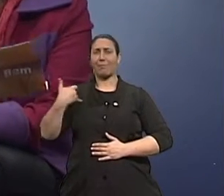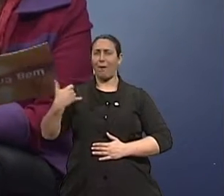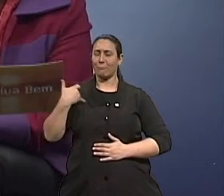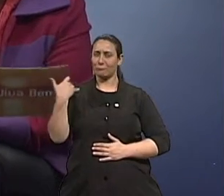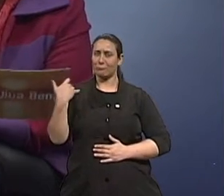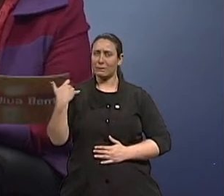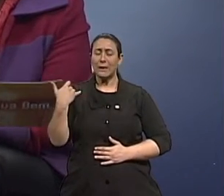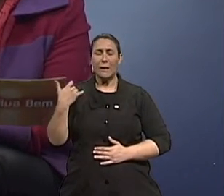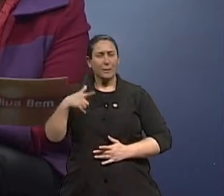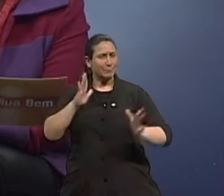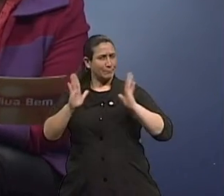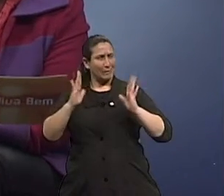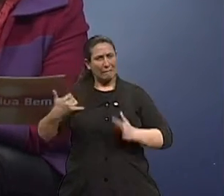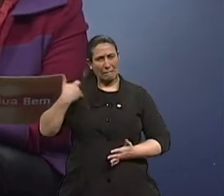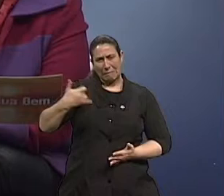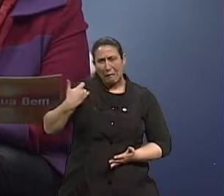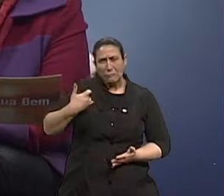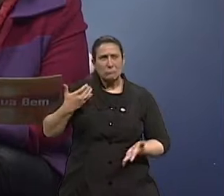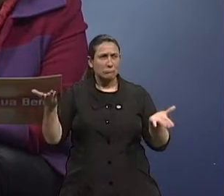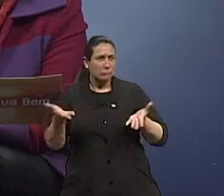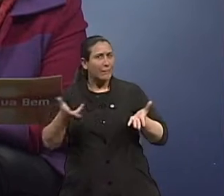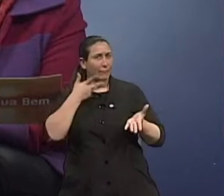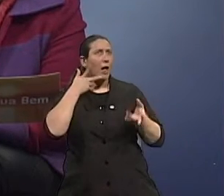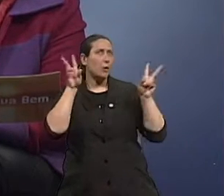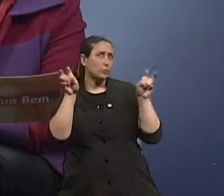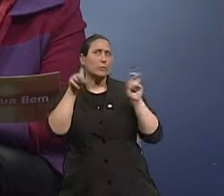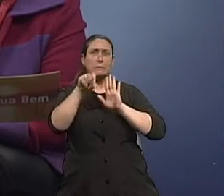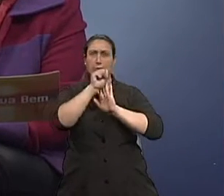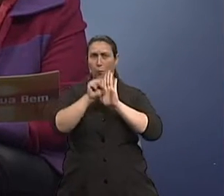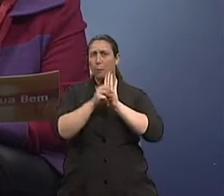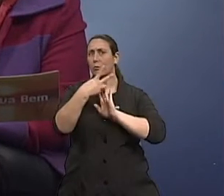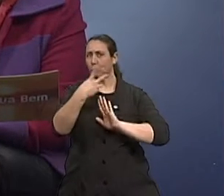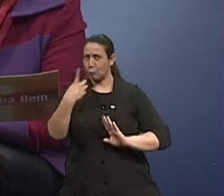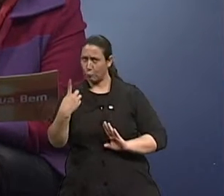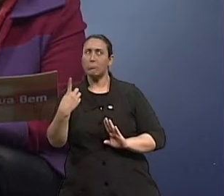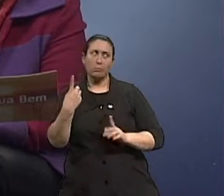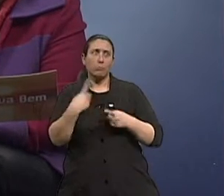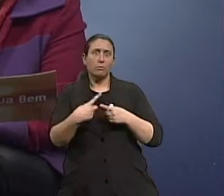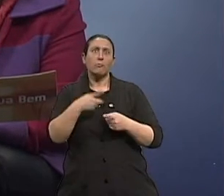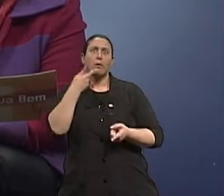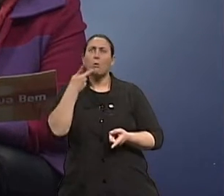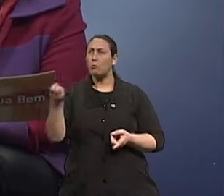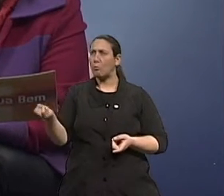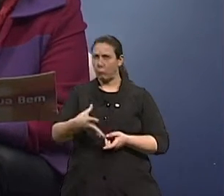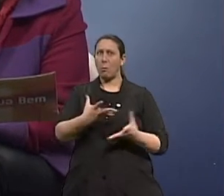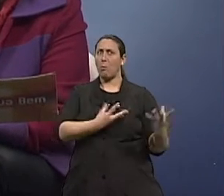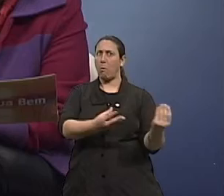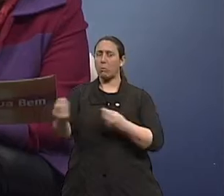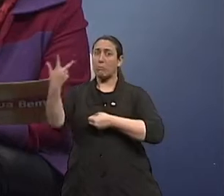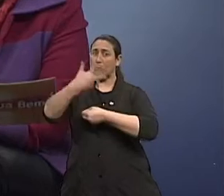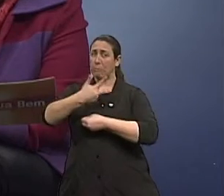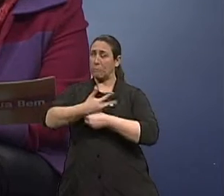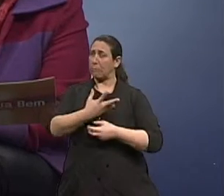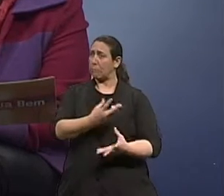terceira idade no século XXI a gente tem que falar muito ainda, porque não tem coisa mais nova do que a velhice, a gente sabe disso,